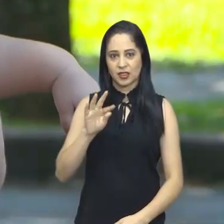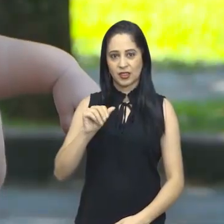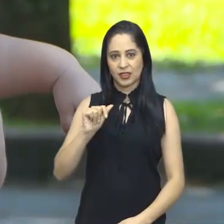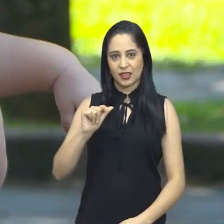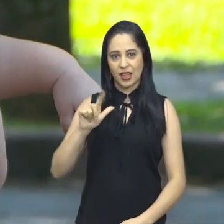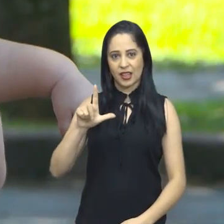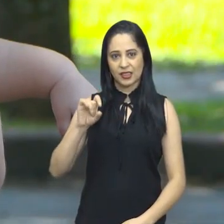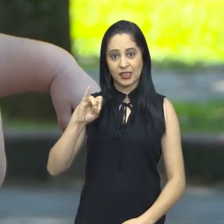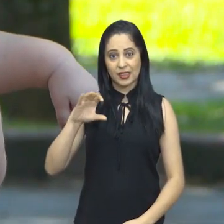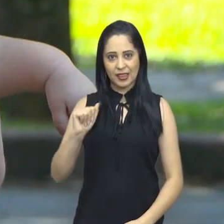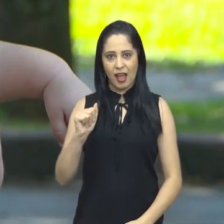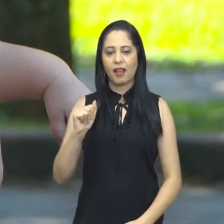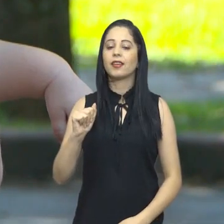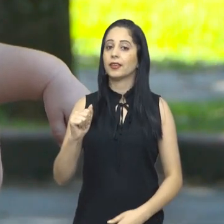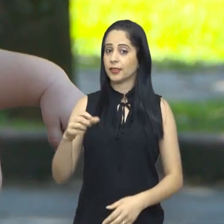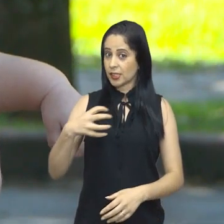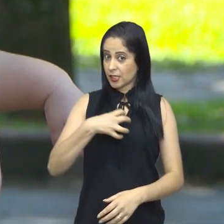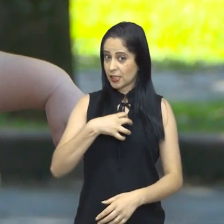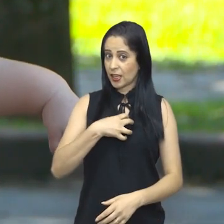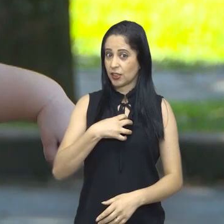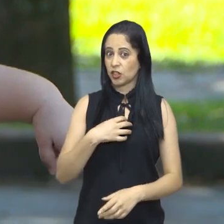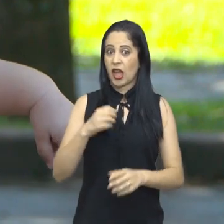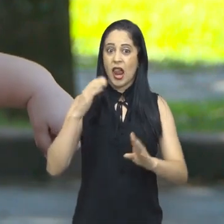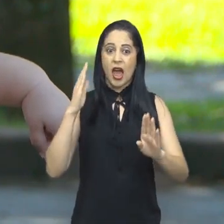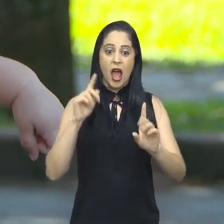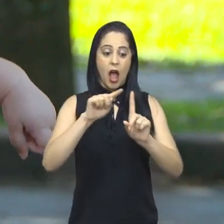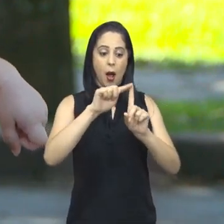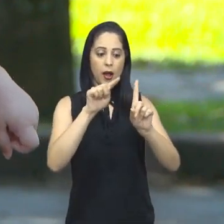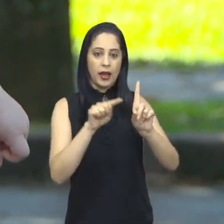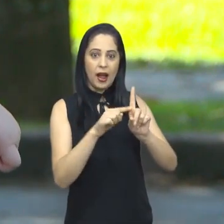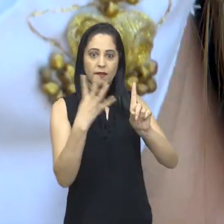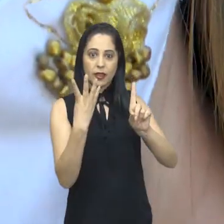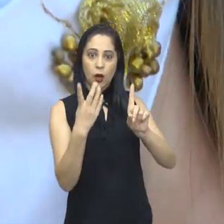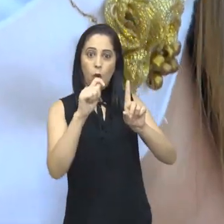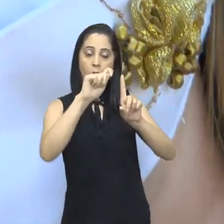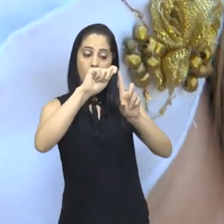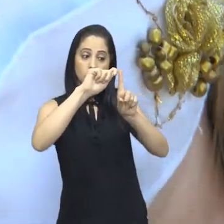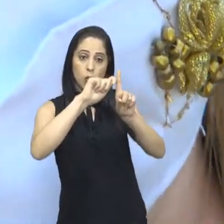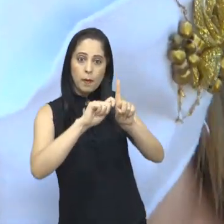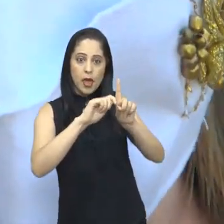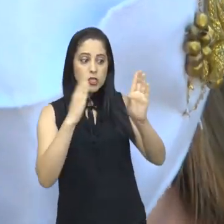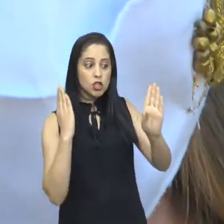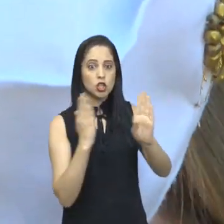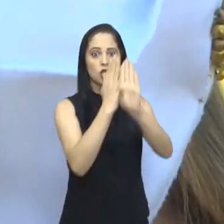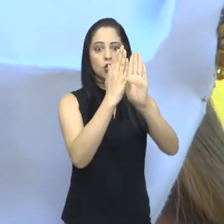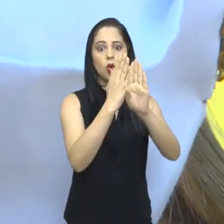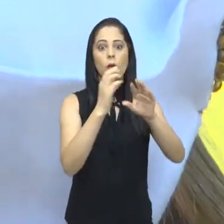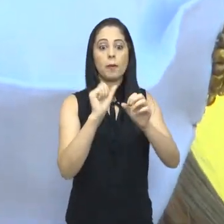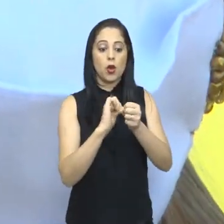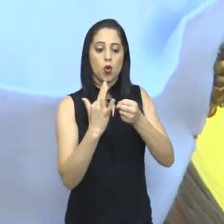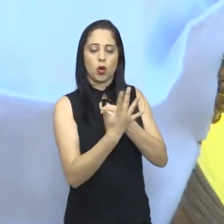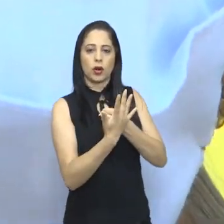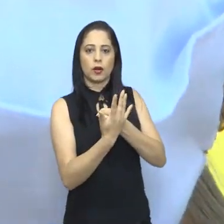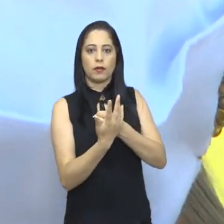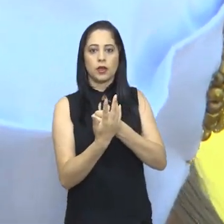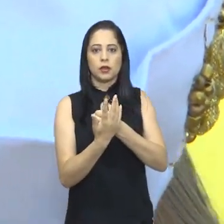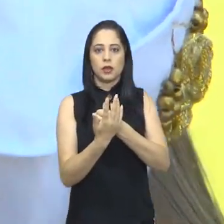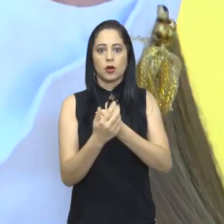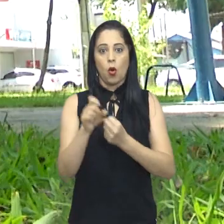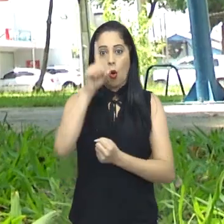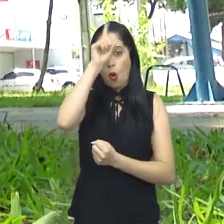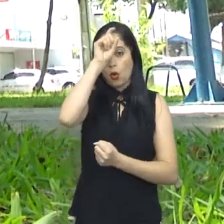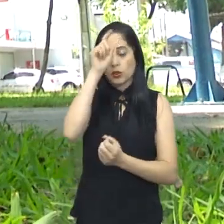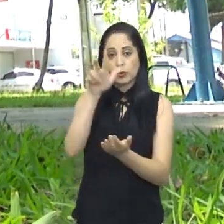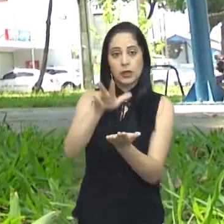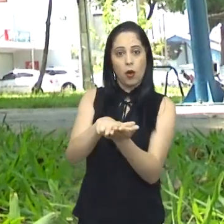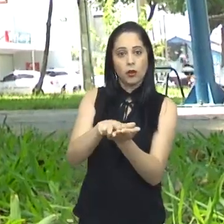Ela descobriu que estava com Covid durante o quarto mês de gestação e chegou a ficar internada 11 dias em uma UTI.